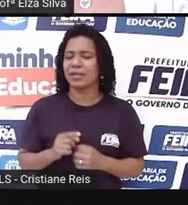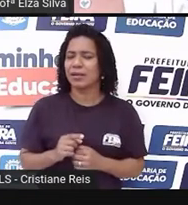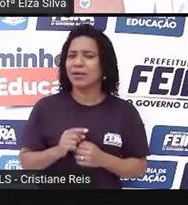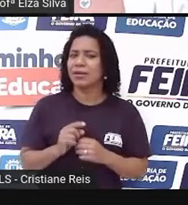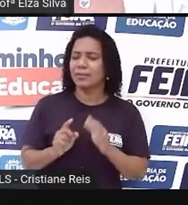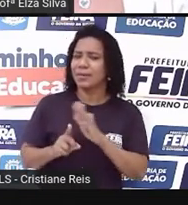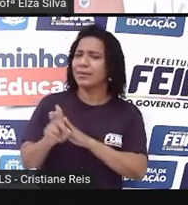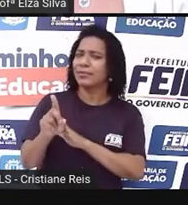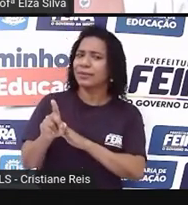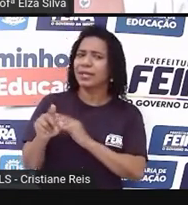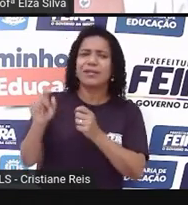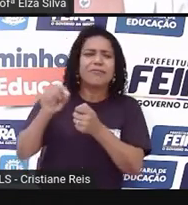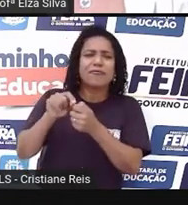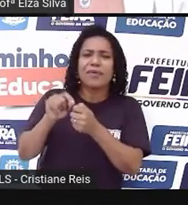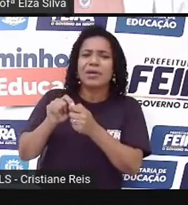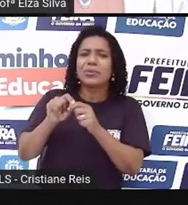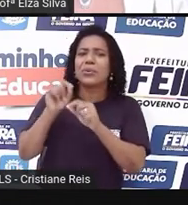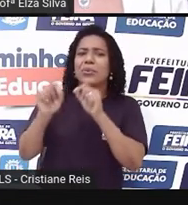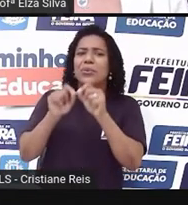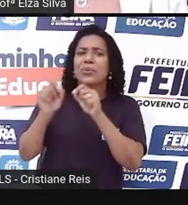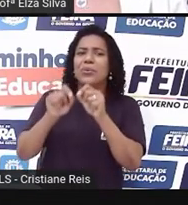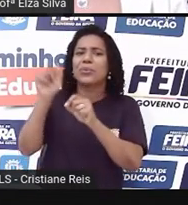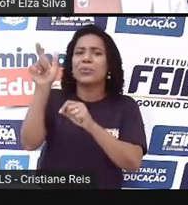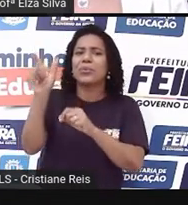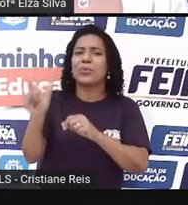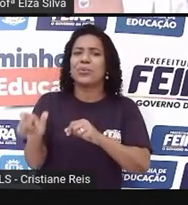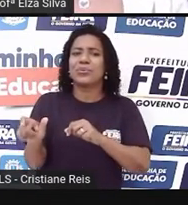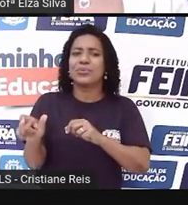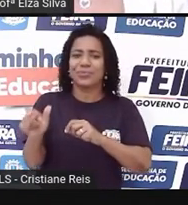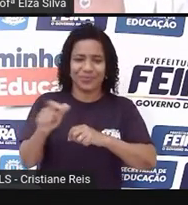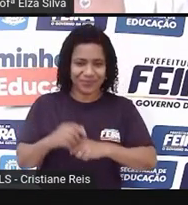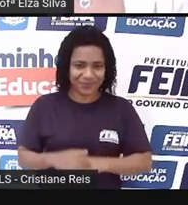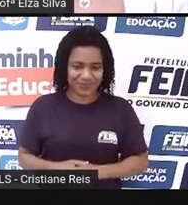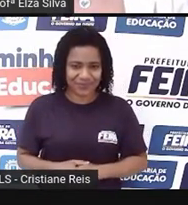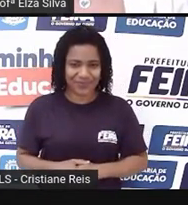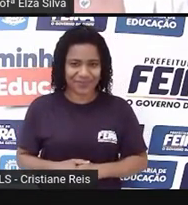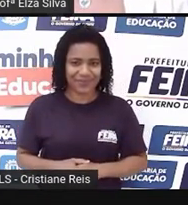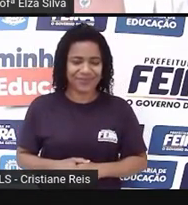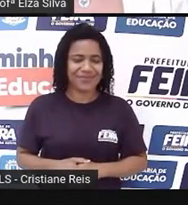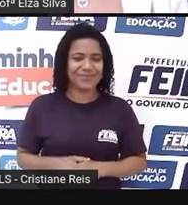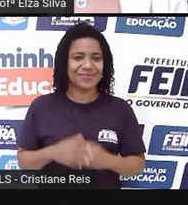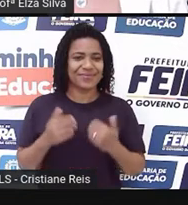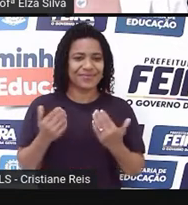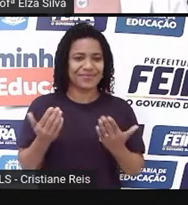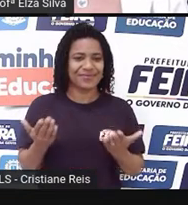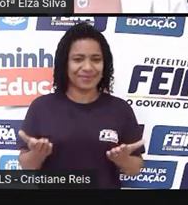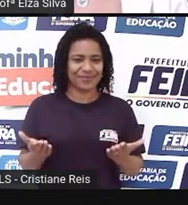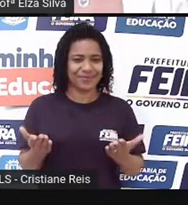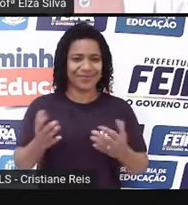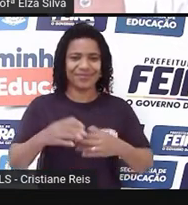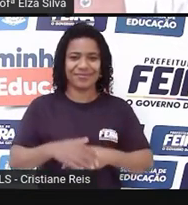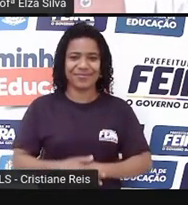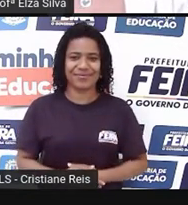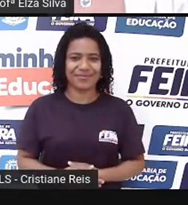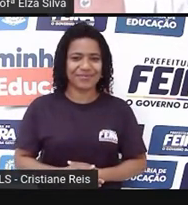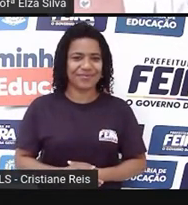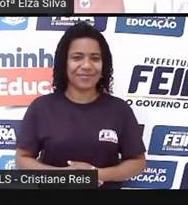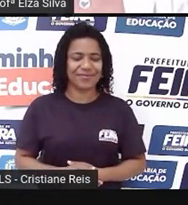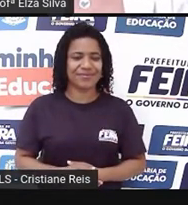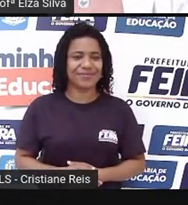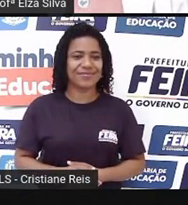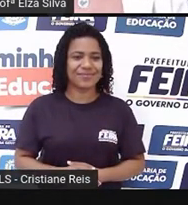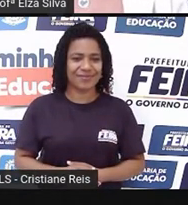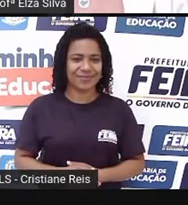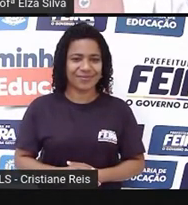são? He is a postman, and she is a postwoman. They bring letters.